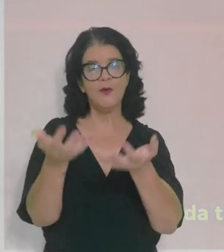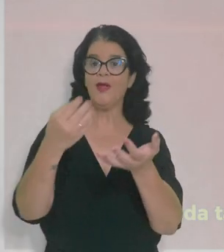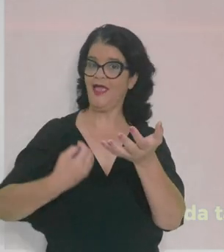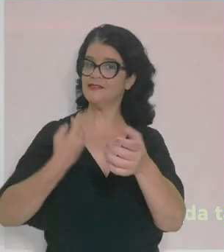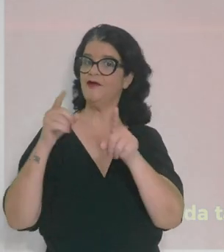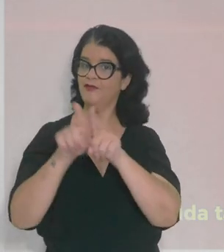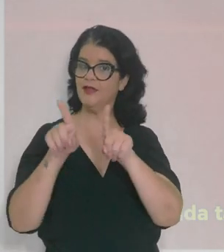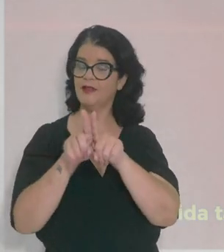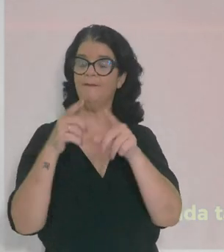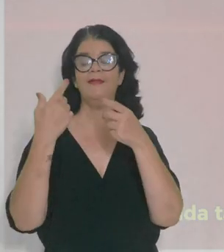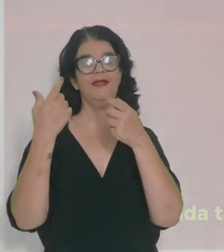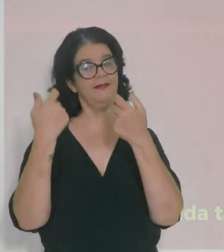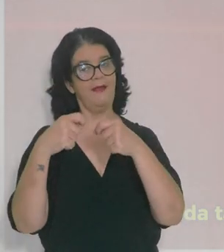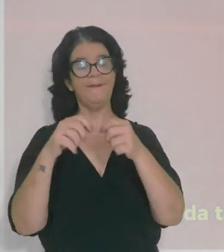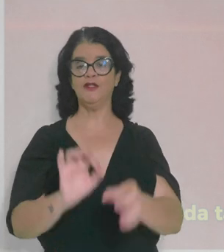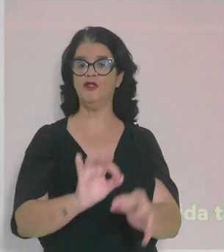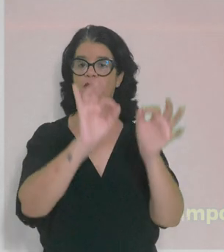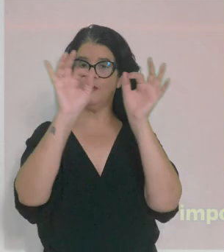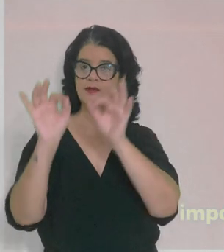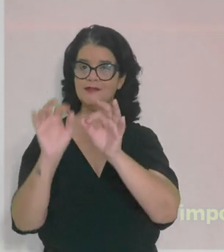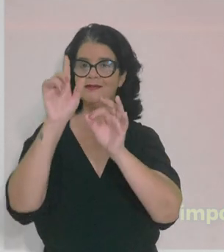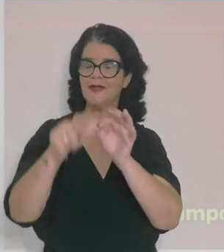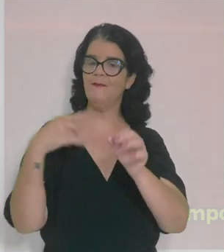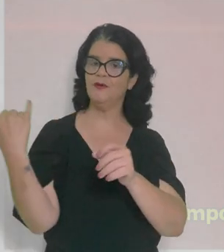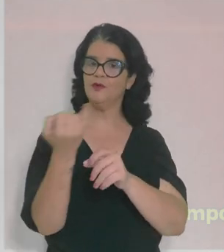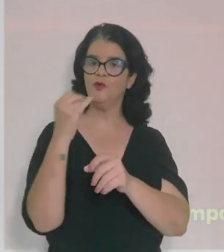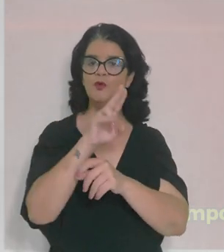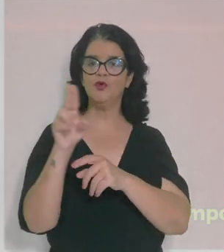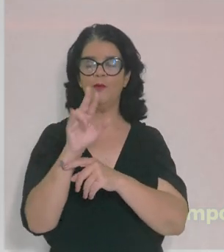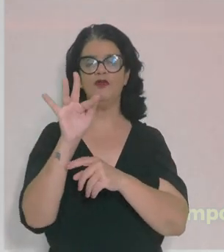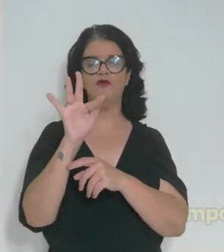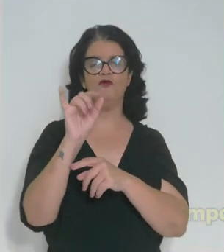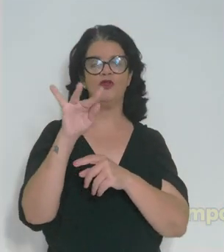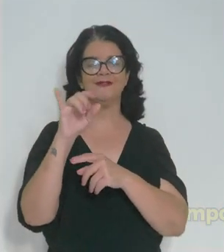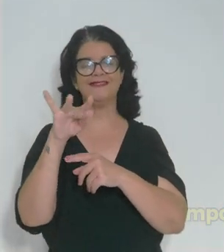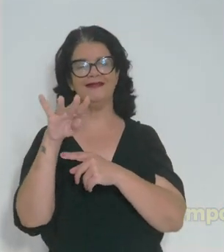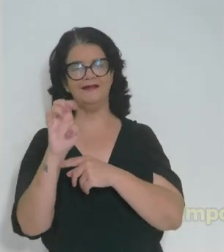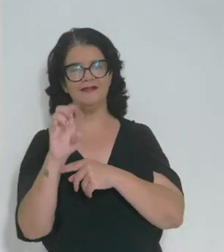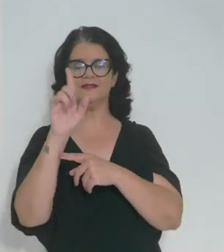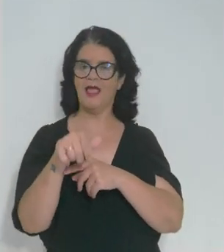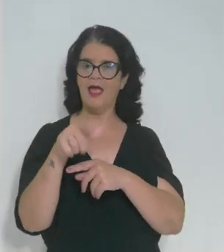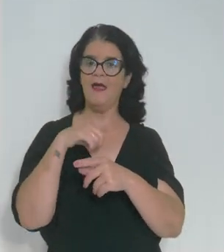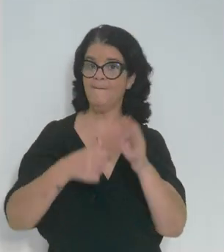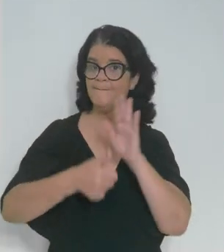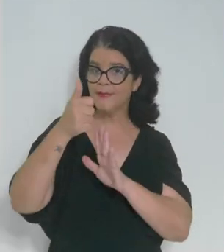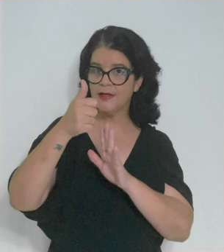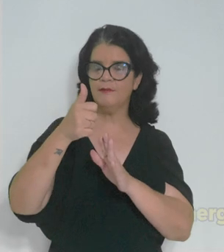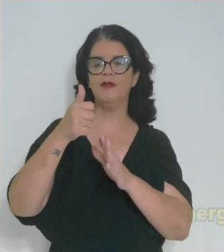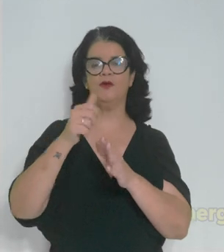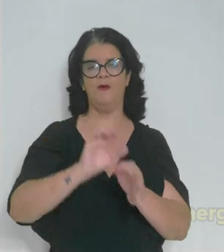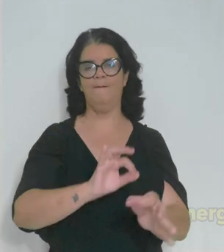vida também, pessoal, depende de um processo que é muito importante que é chamado de fotossíntese, né? O primeiro